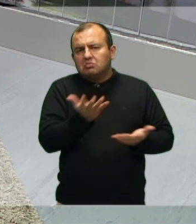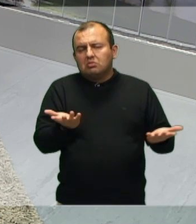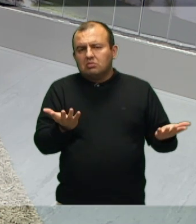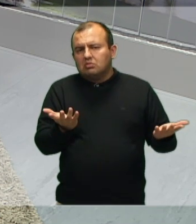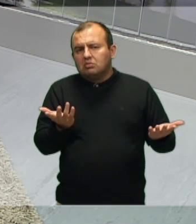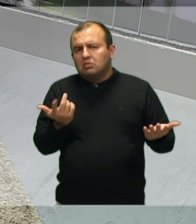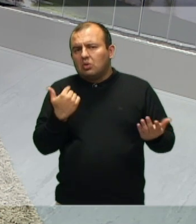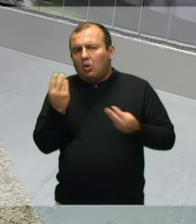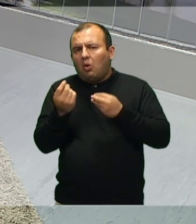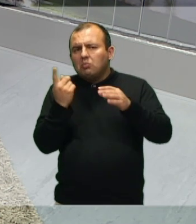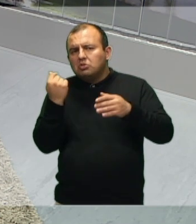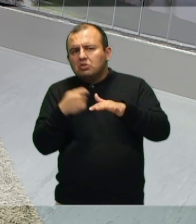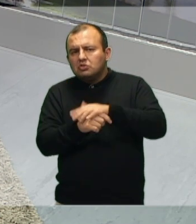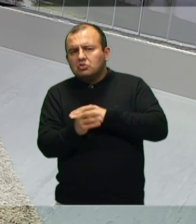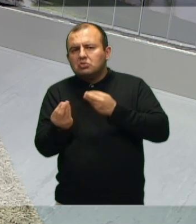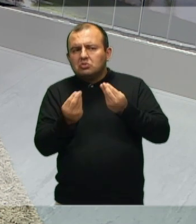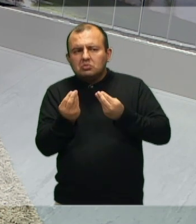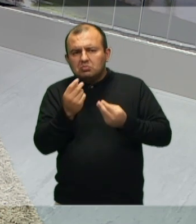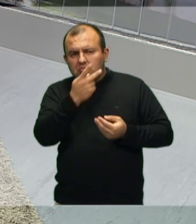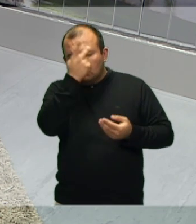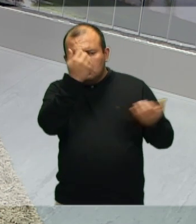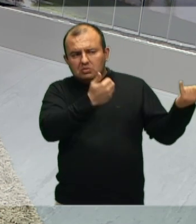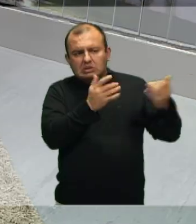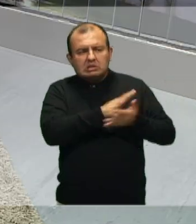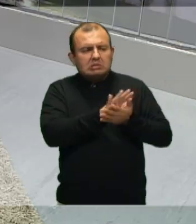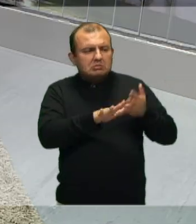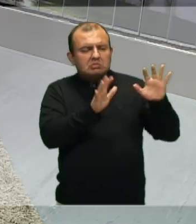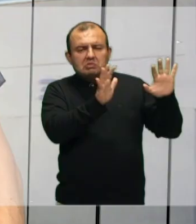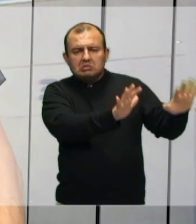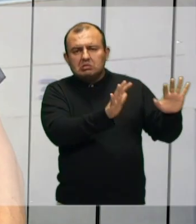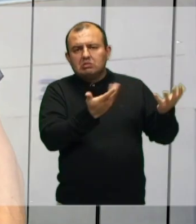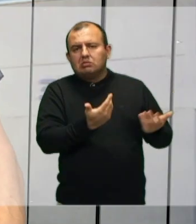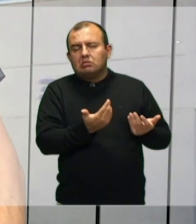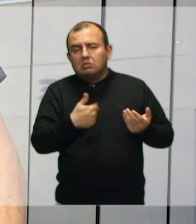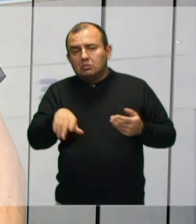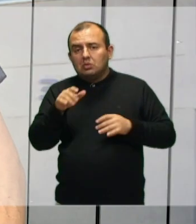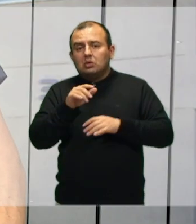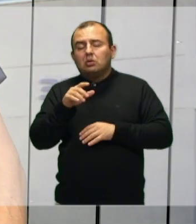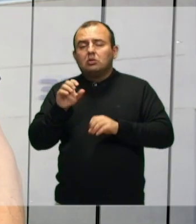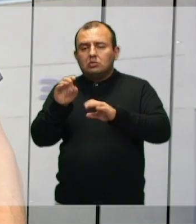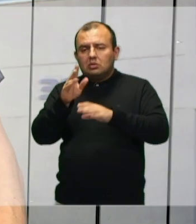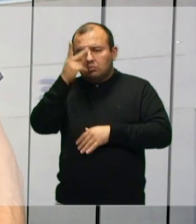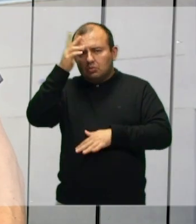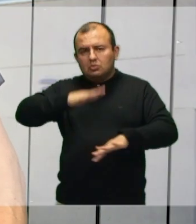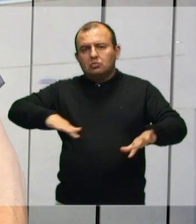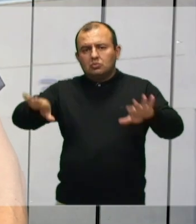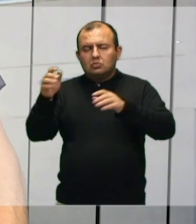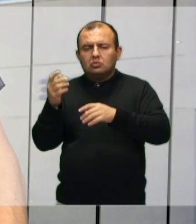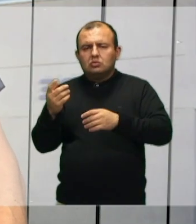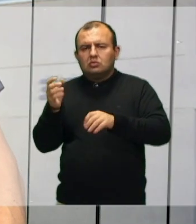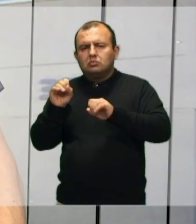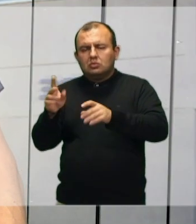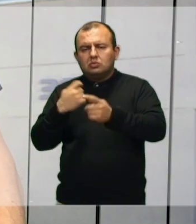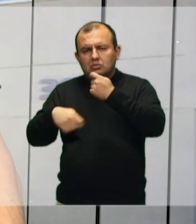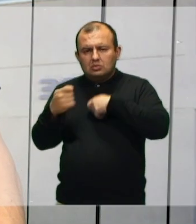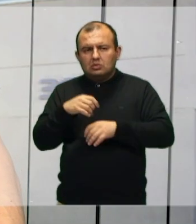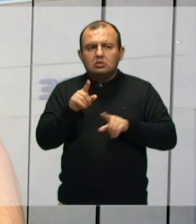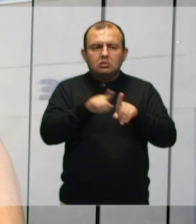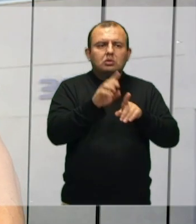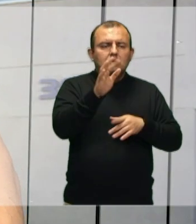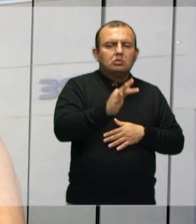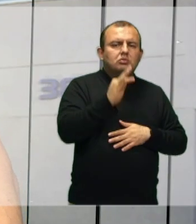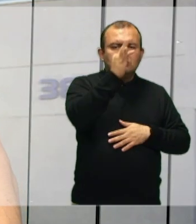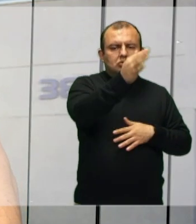você investir o seu dinheiro, e é importante para o futuro das pessoas, para elas terem uma educação financeira e uma saúde no futuro, quando elas ficam mais